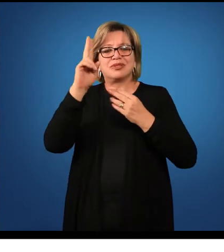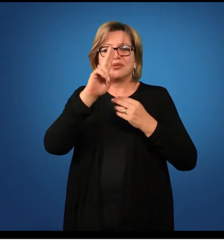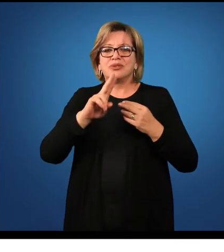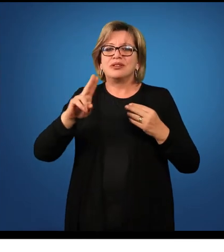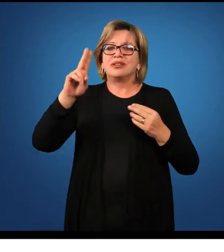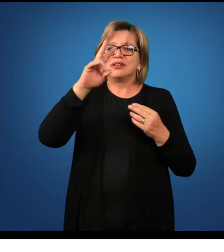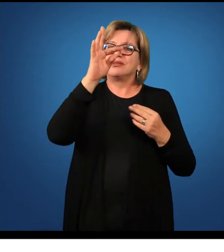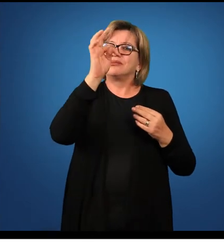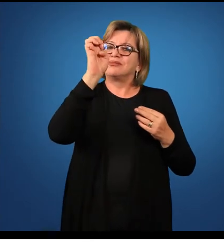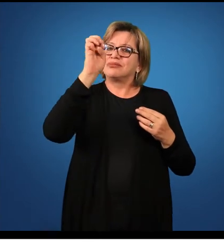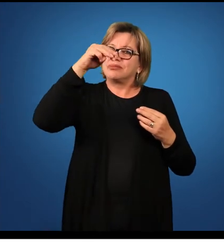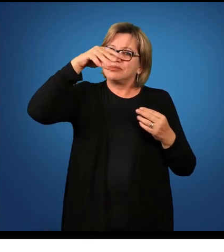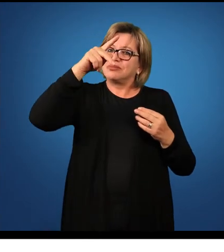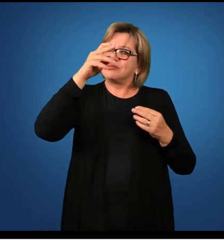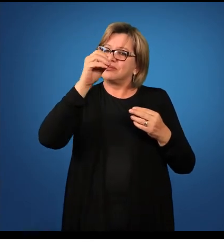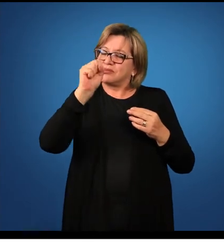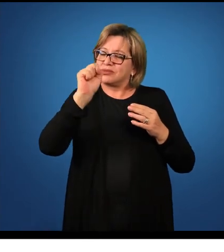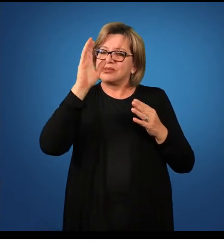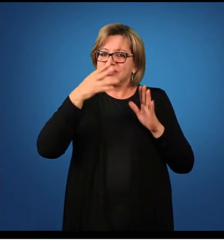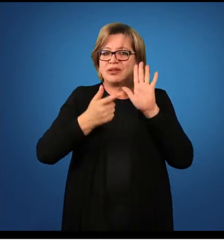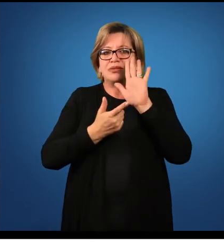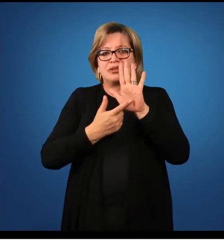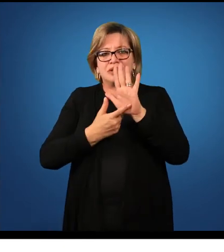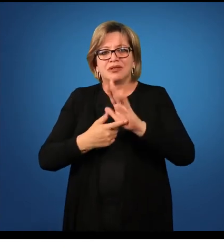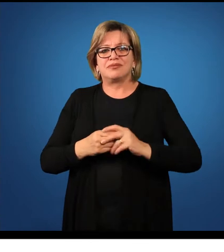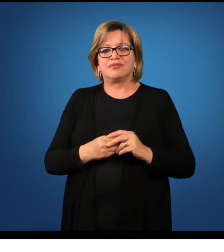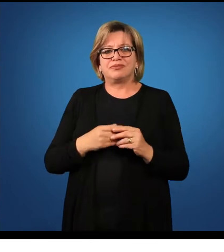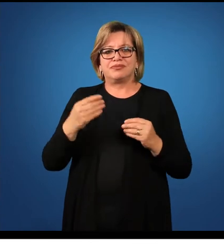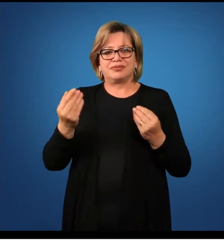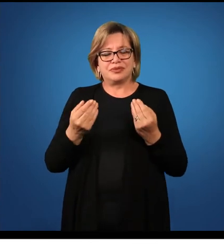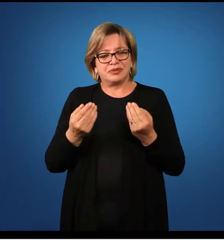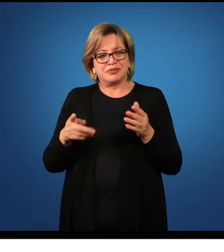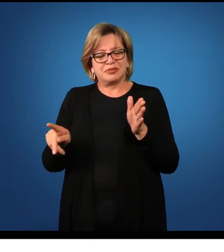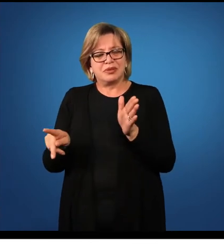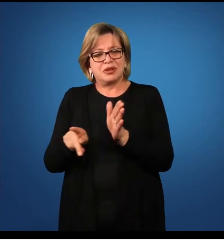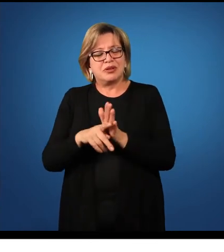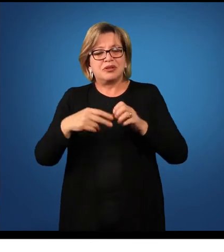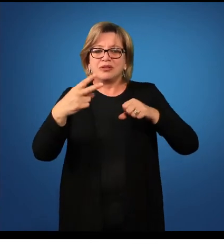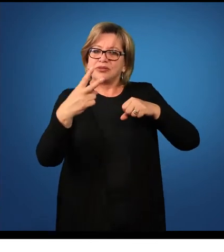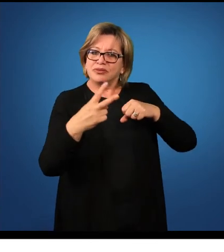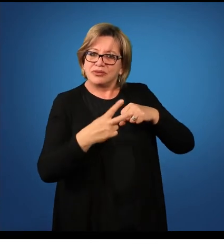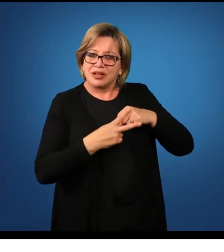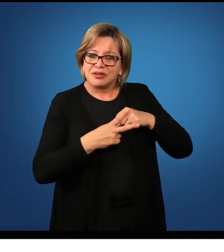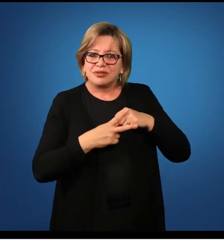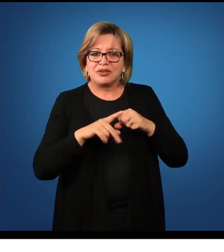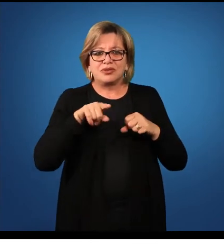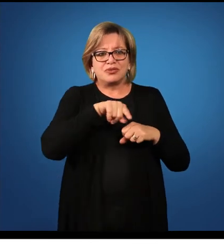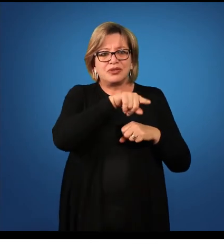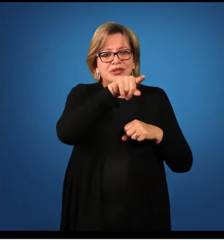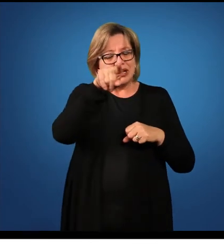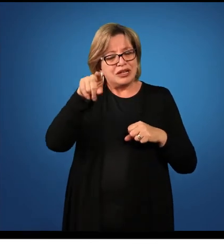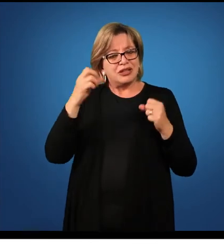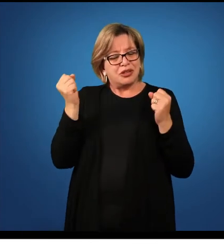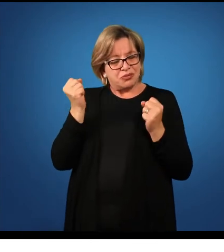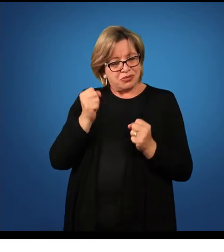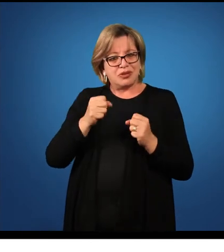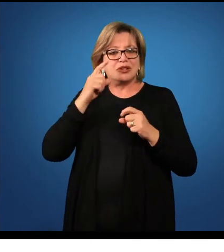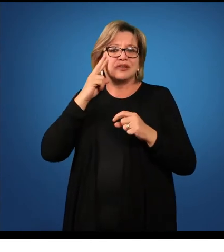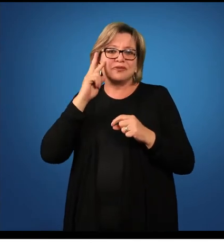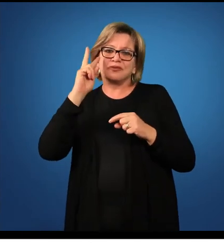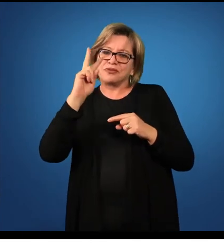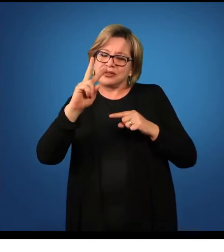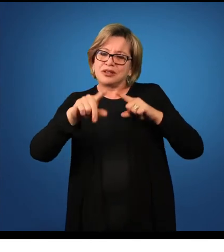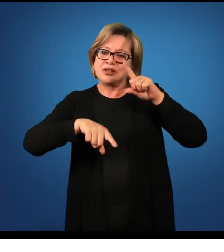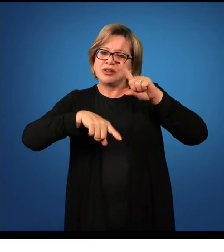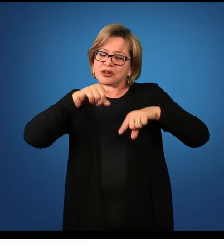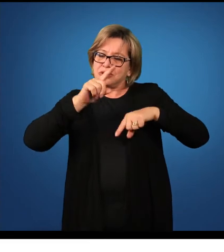pedimos. Muito bem, é isso, então, quanto aos verbos, vocês poderão ter acesso também ao material, além